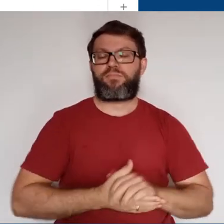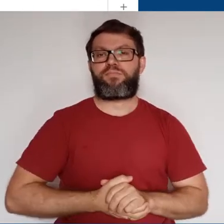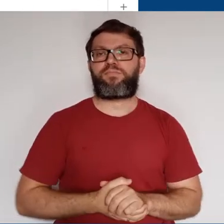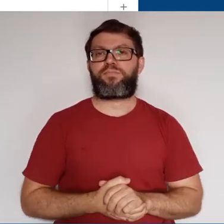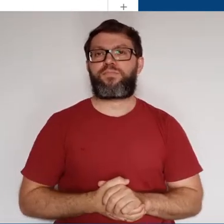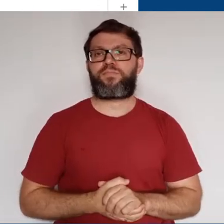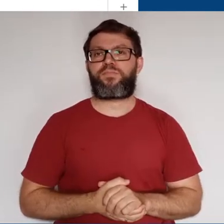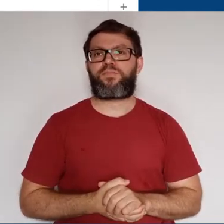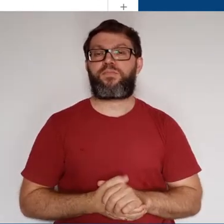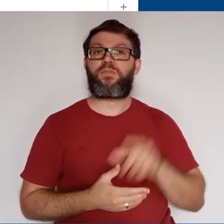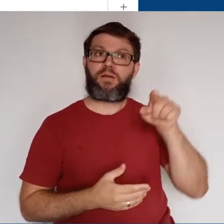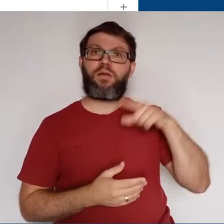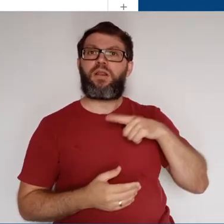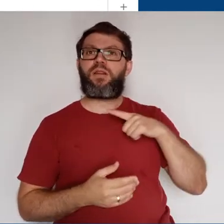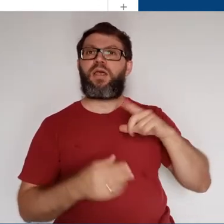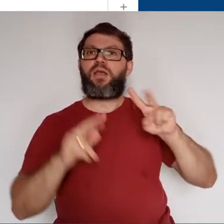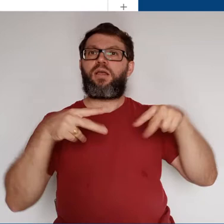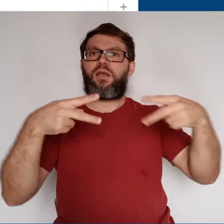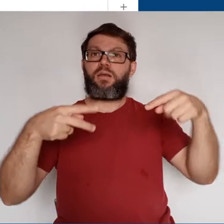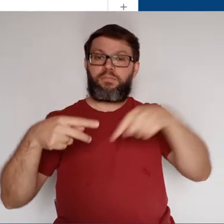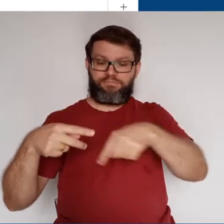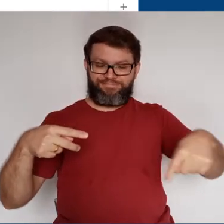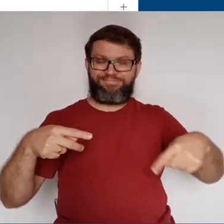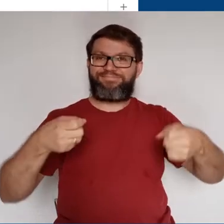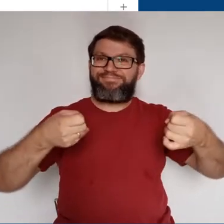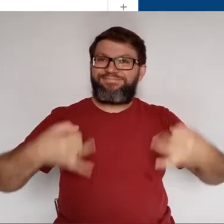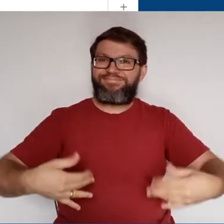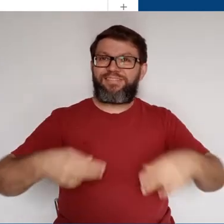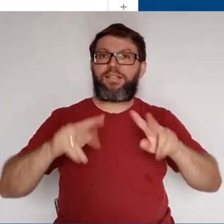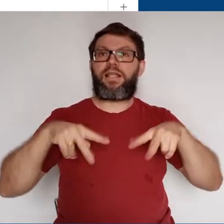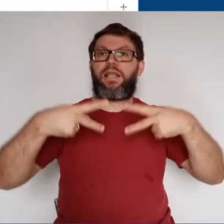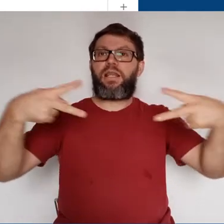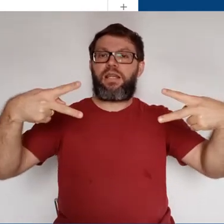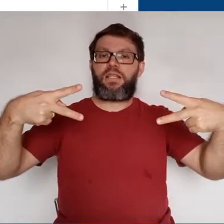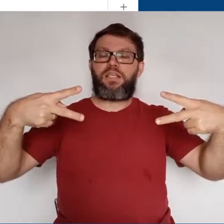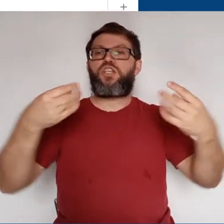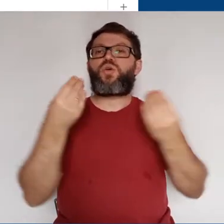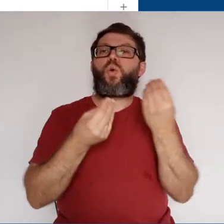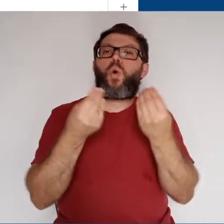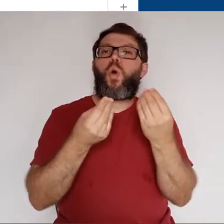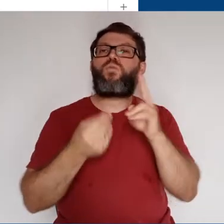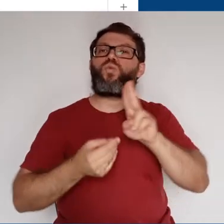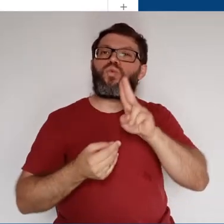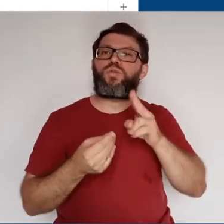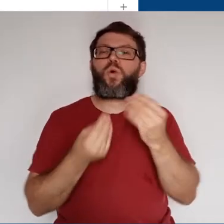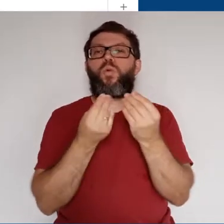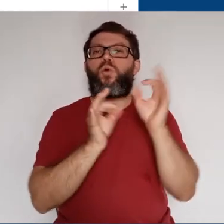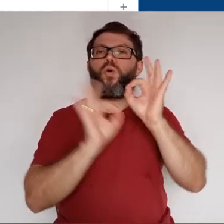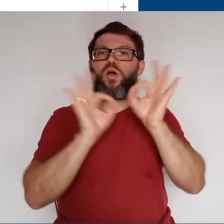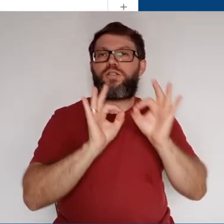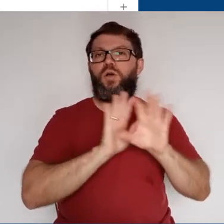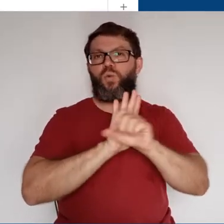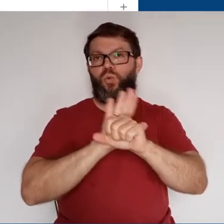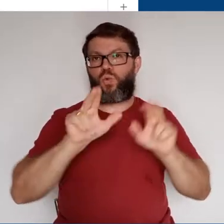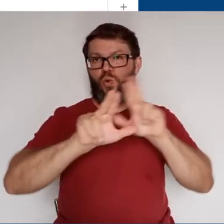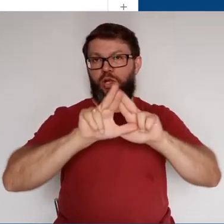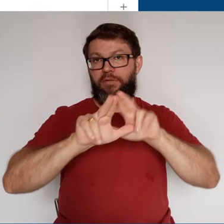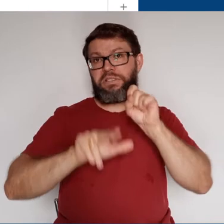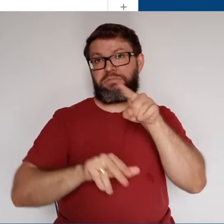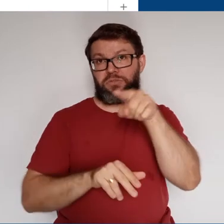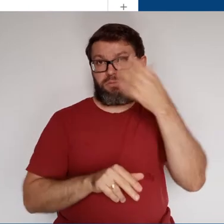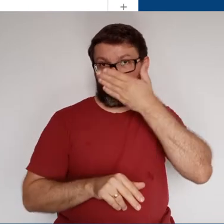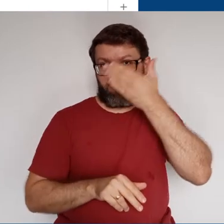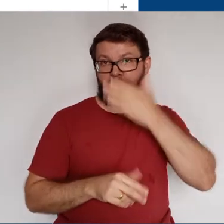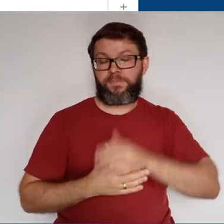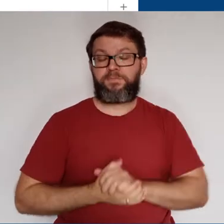Na descrição está o link de outros vídeos que tratam especificamente de como usar e organizar o Google Drive, caso você ainda não tenha